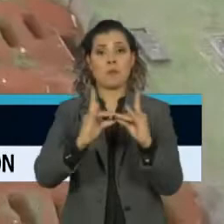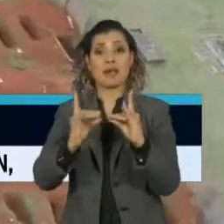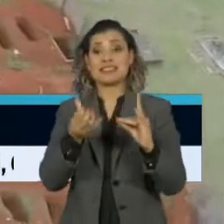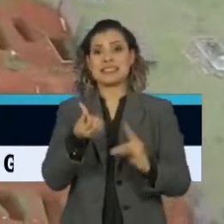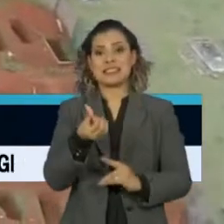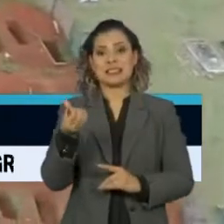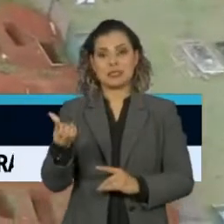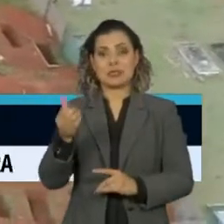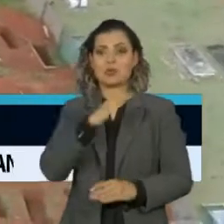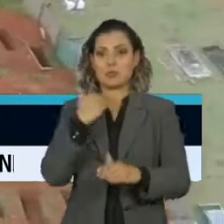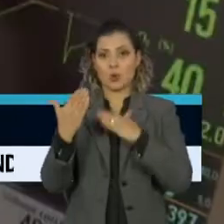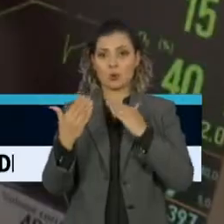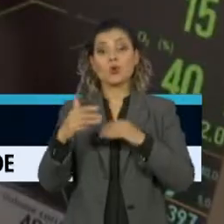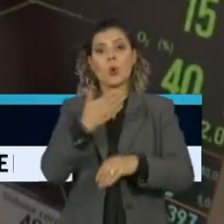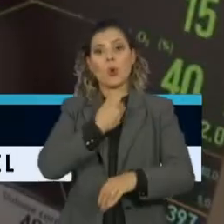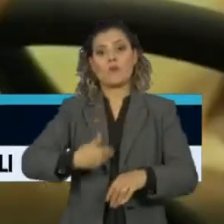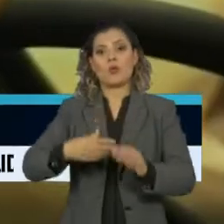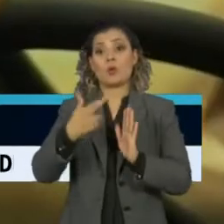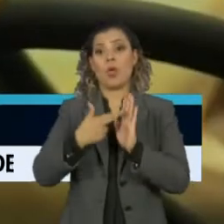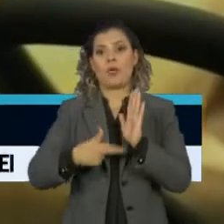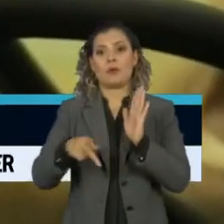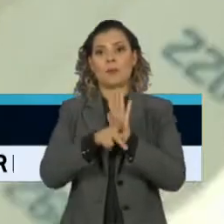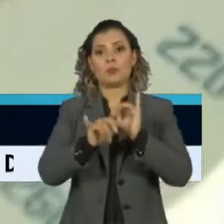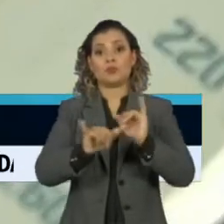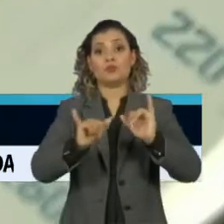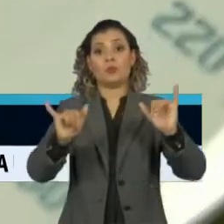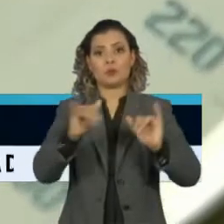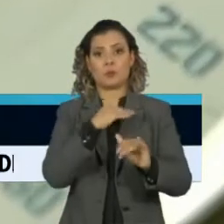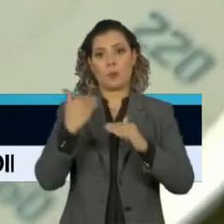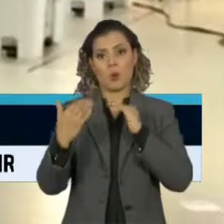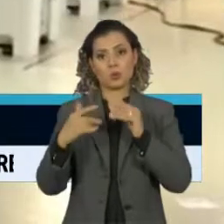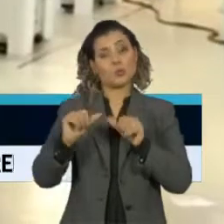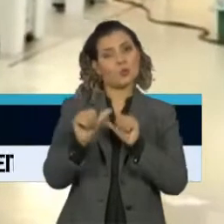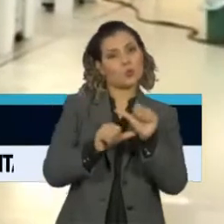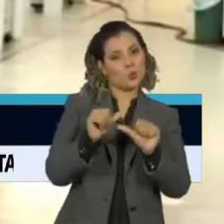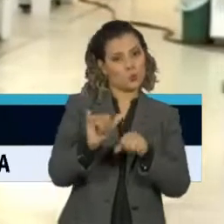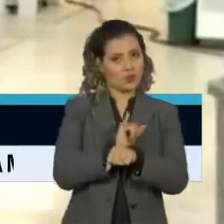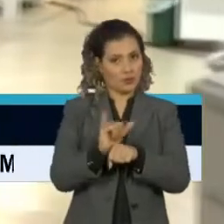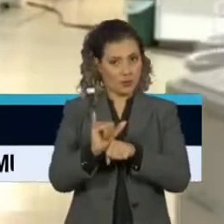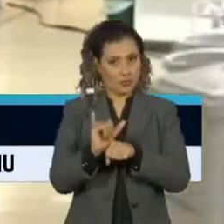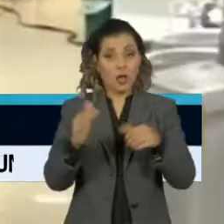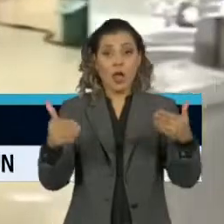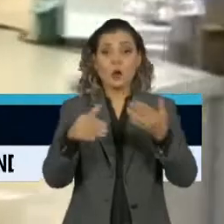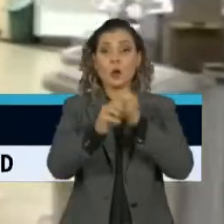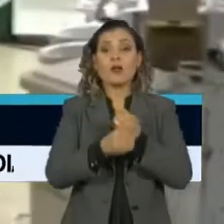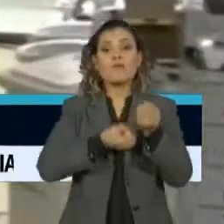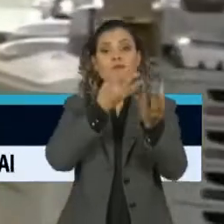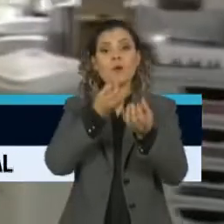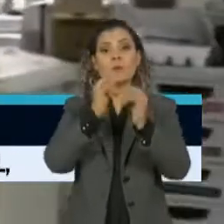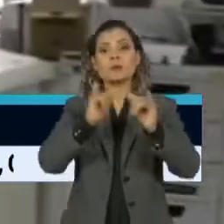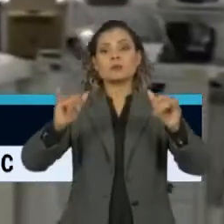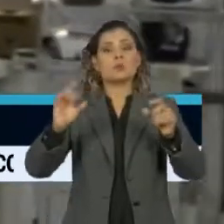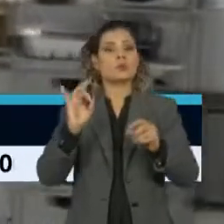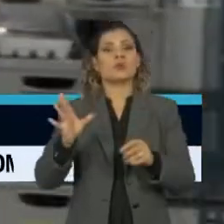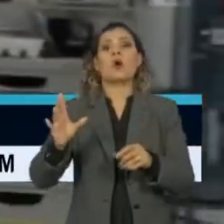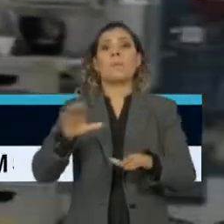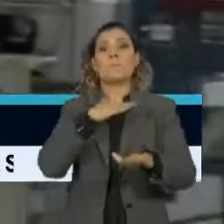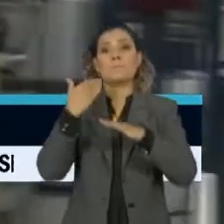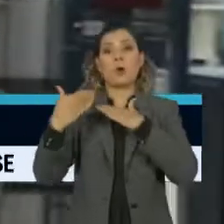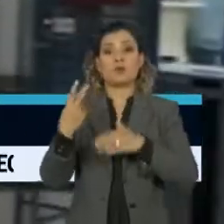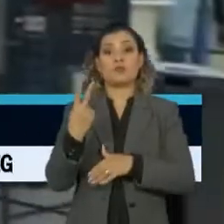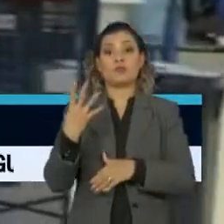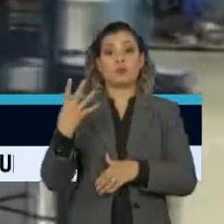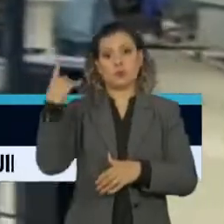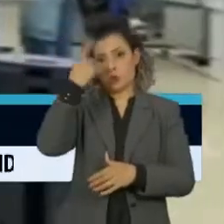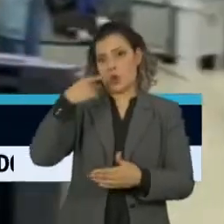governo decidiu mudar os critérios de divulgação dos óbitos. Agora serão informados apenas os ocorridos nas últimas